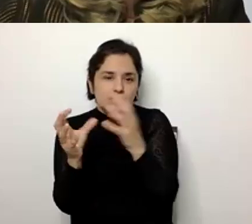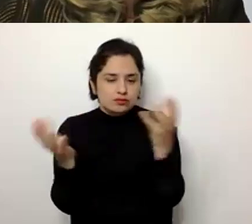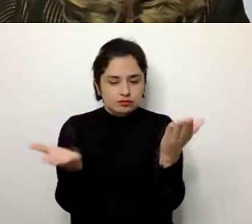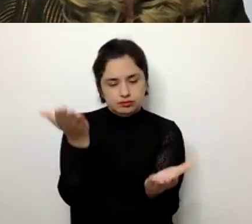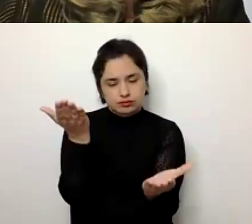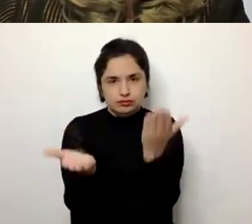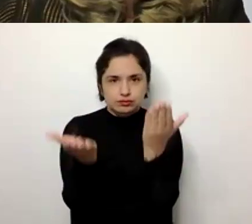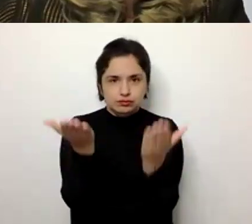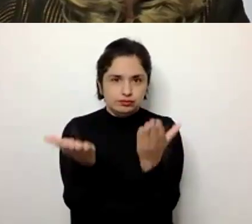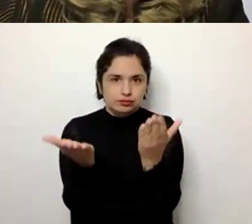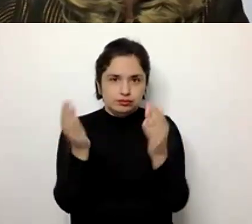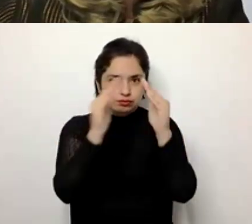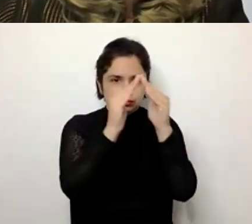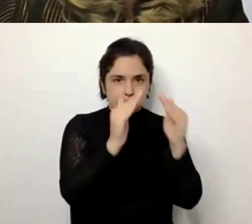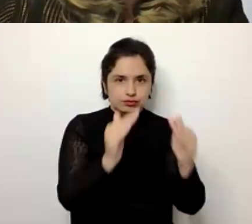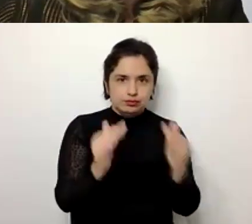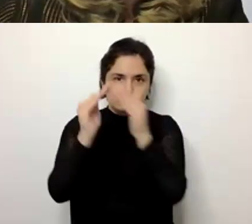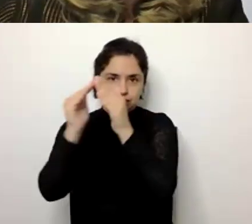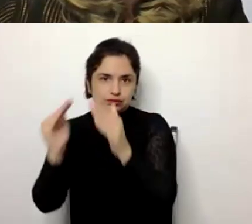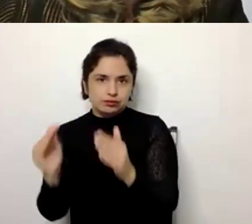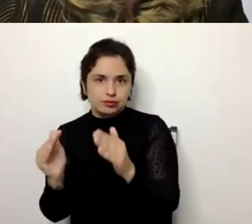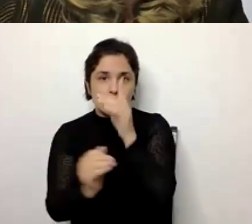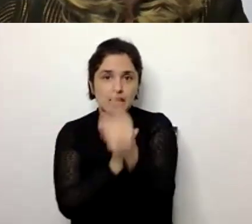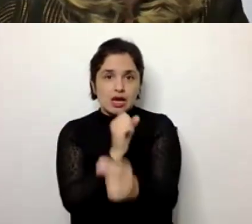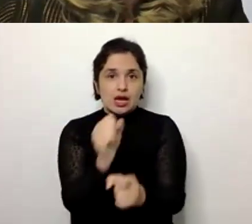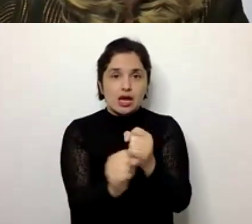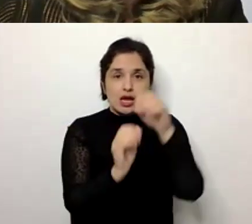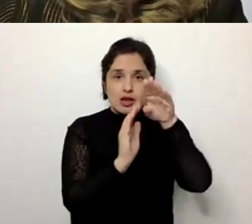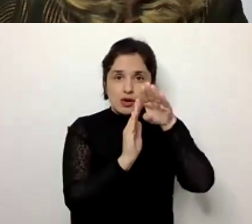podemos observar esta pirâmide, nos anos mais baixos,